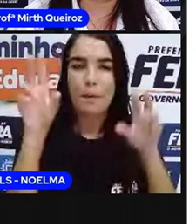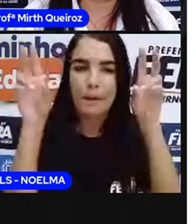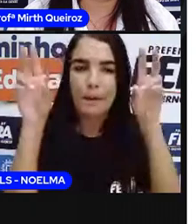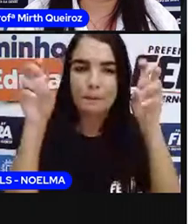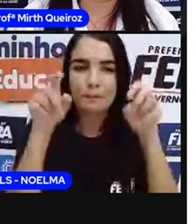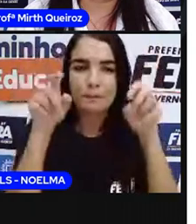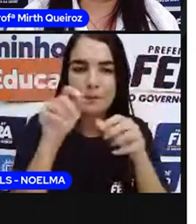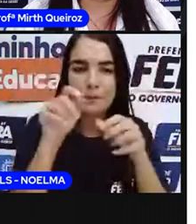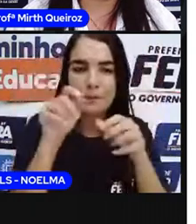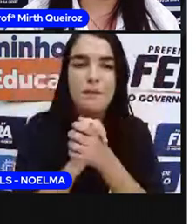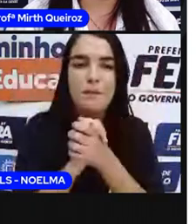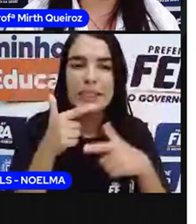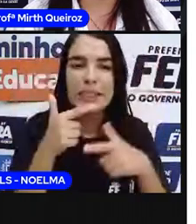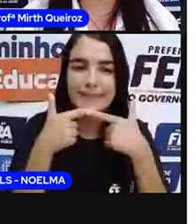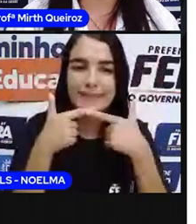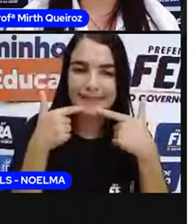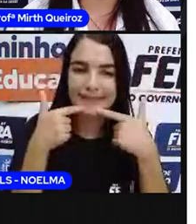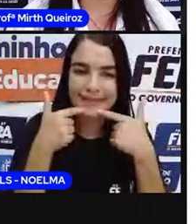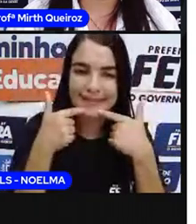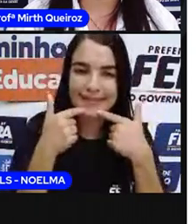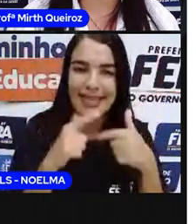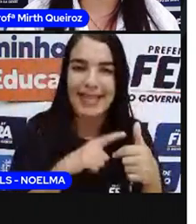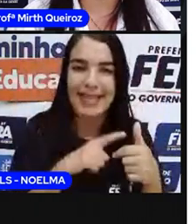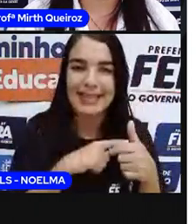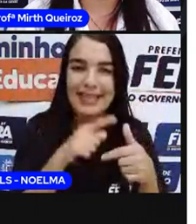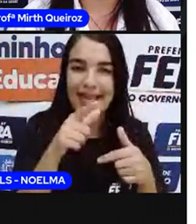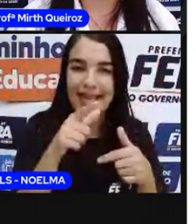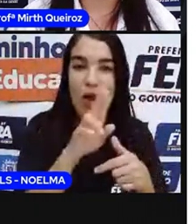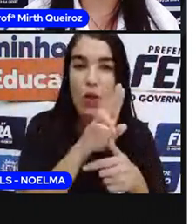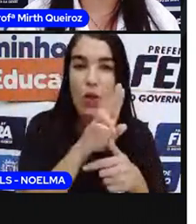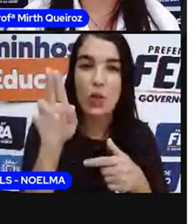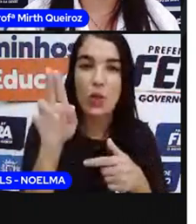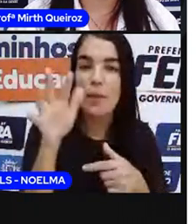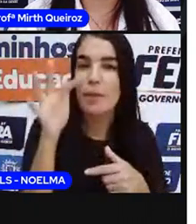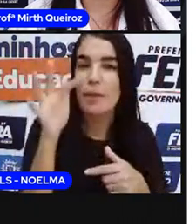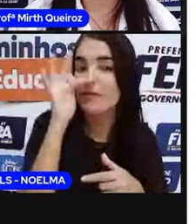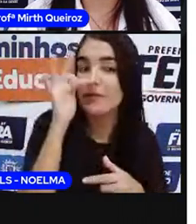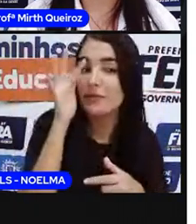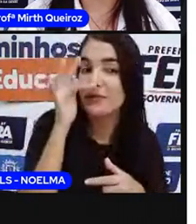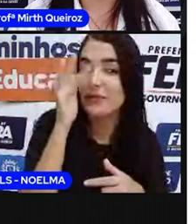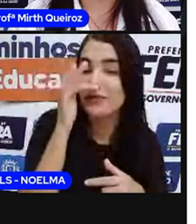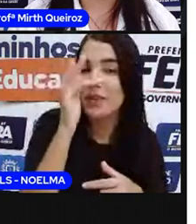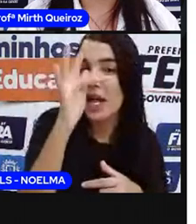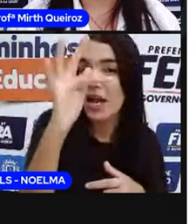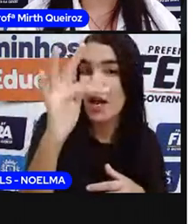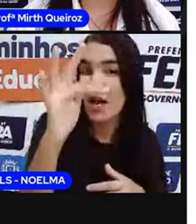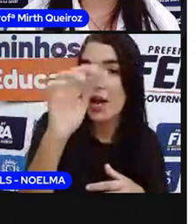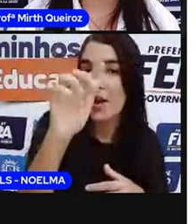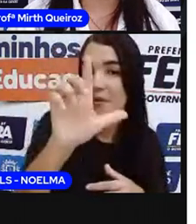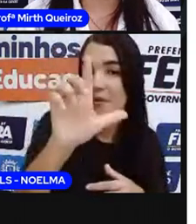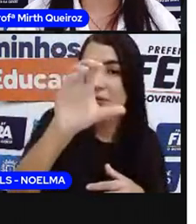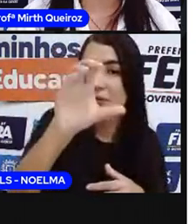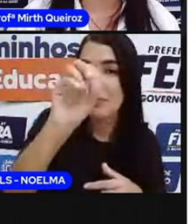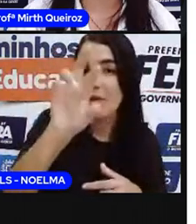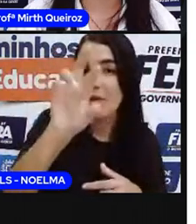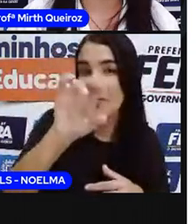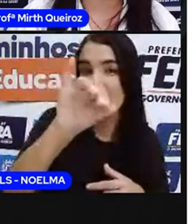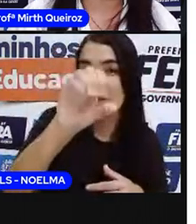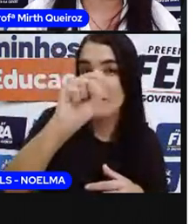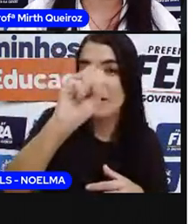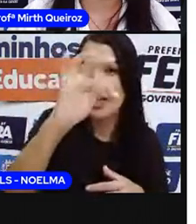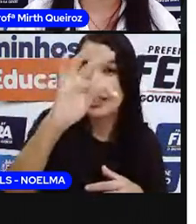nessa tirinha, que temos aqui florista, florista. Essa palavra